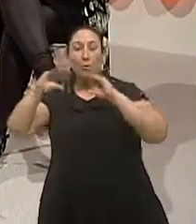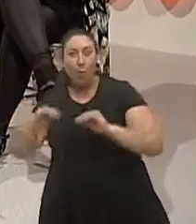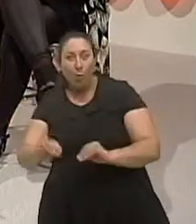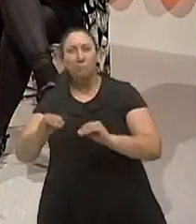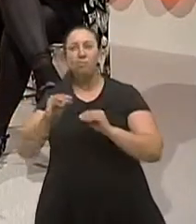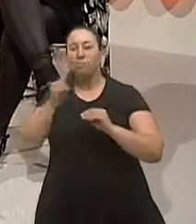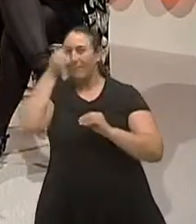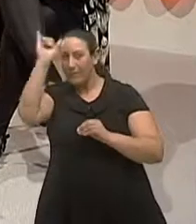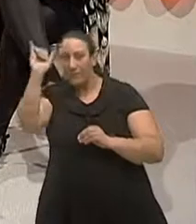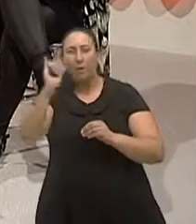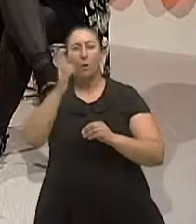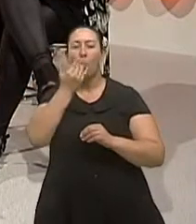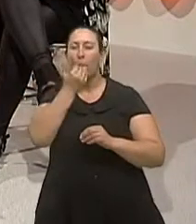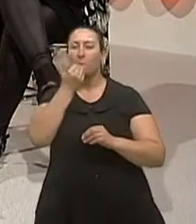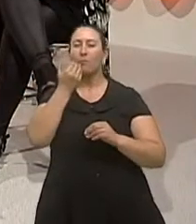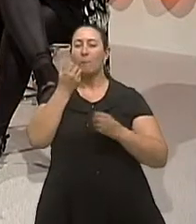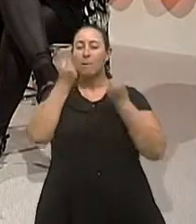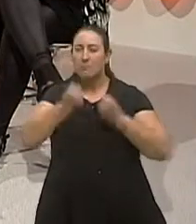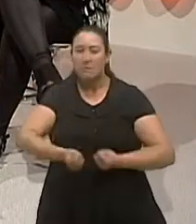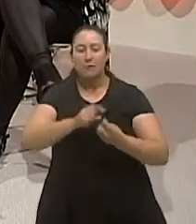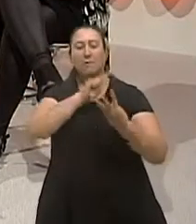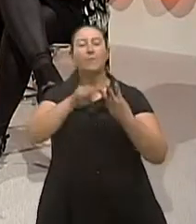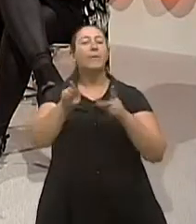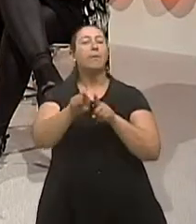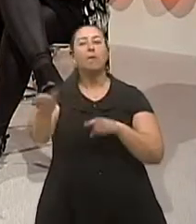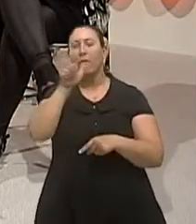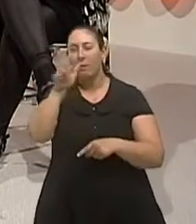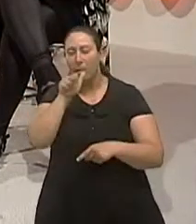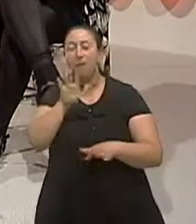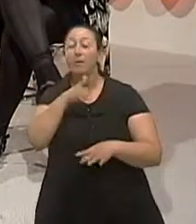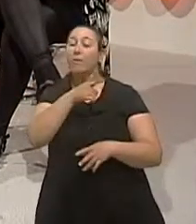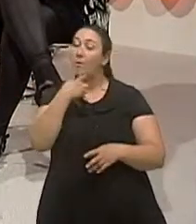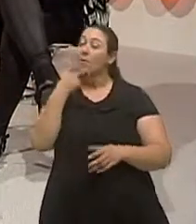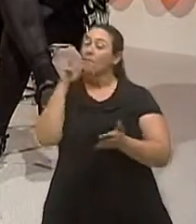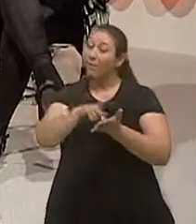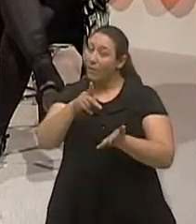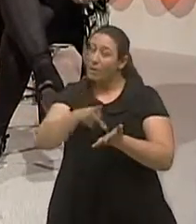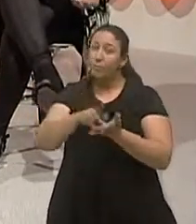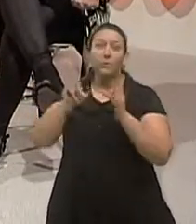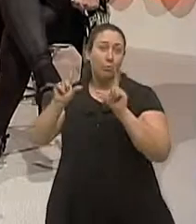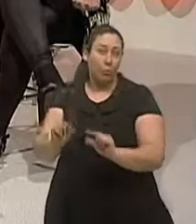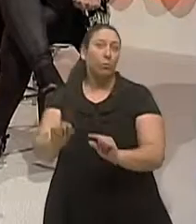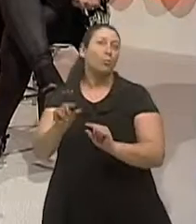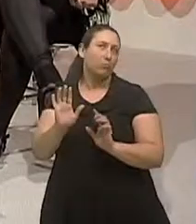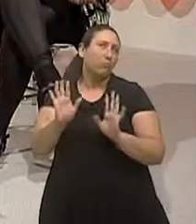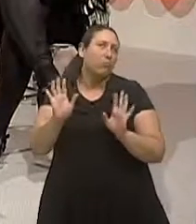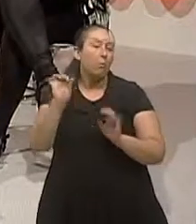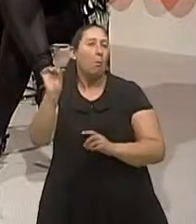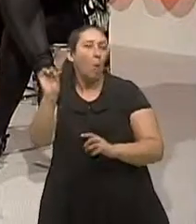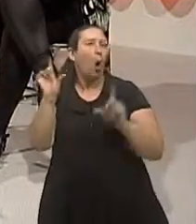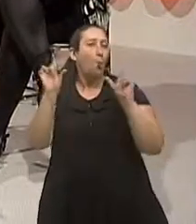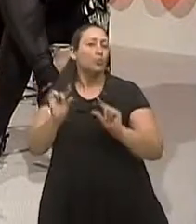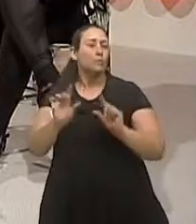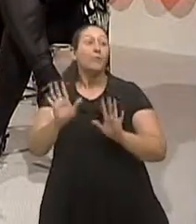melhorar se não ingerir bebida de álcool vai melhorar é isso? vai atenuar já é uma grande coisa doutor certamente a